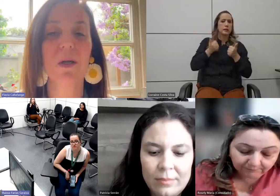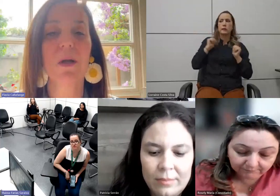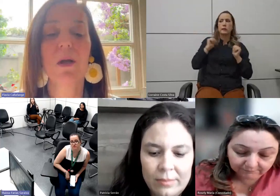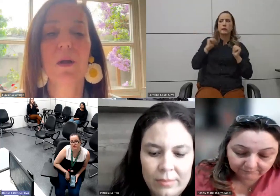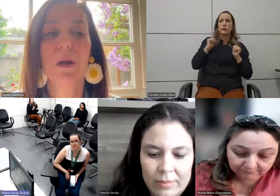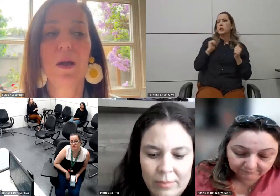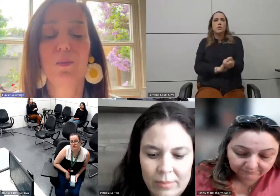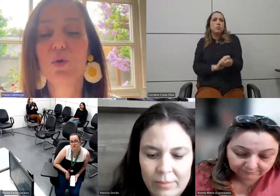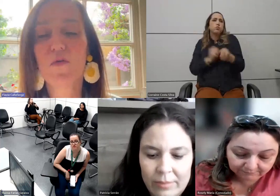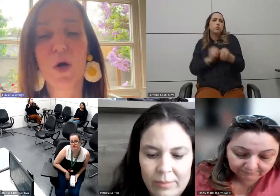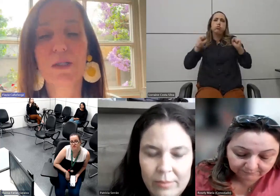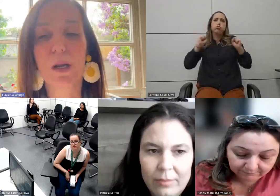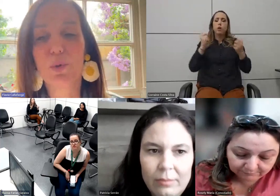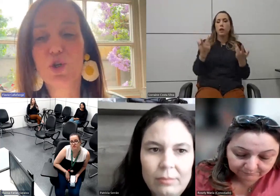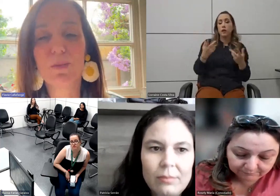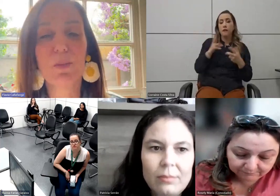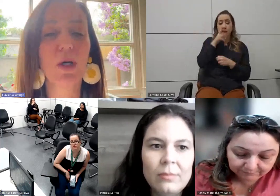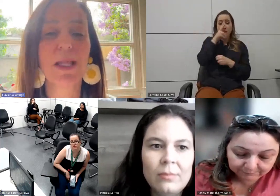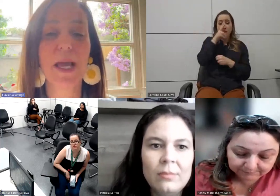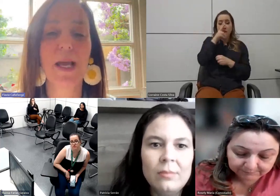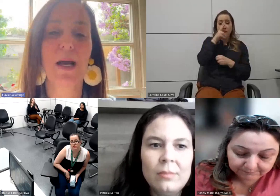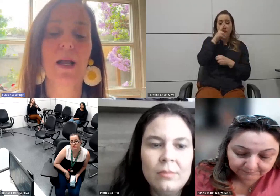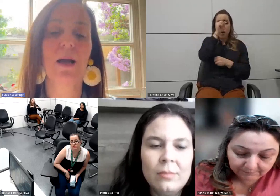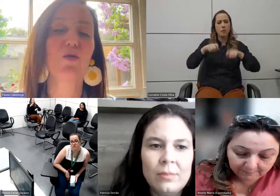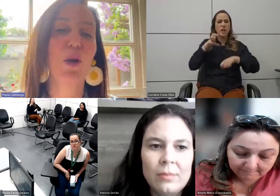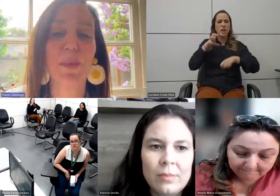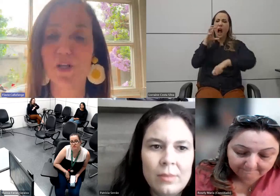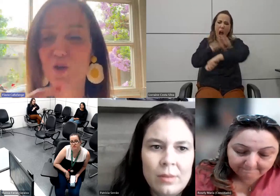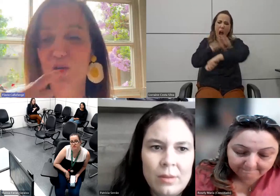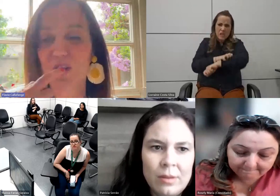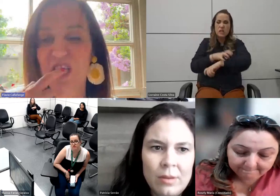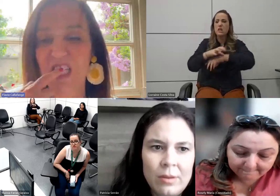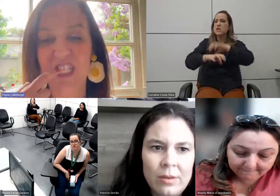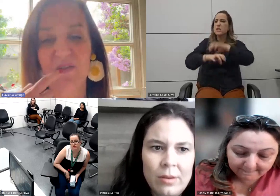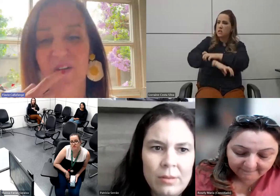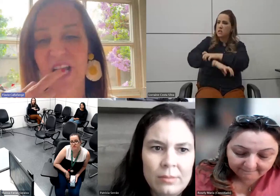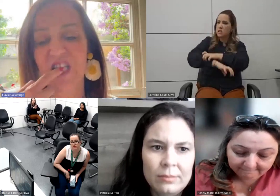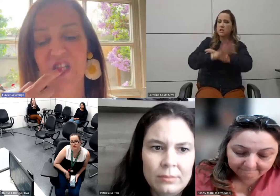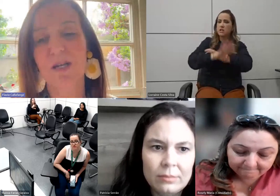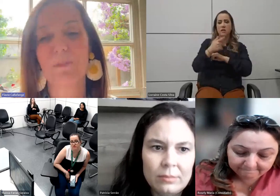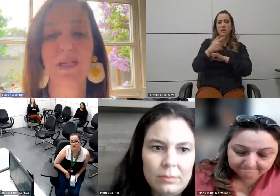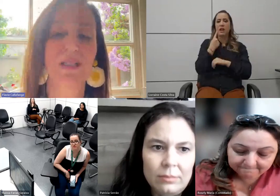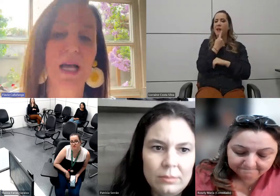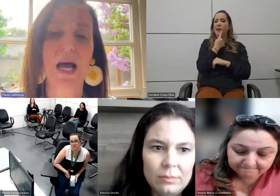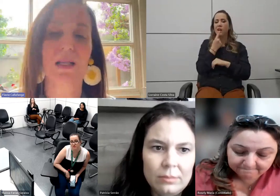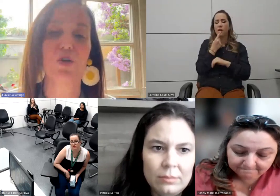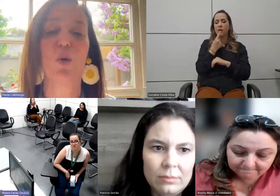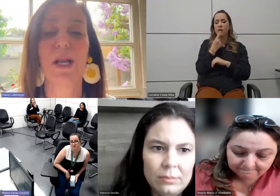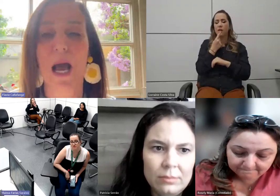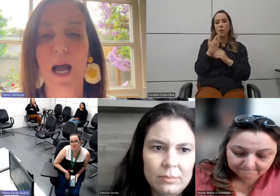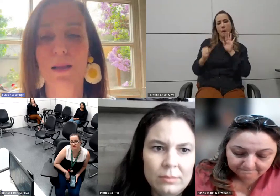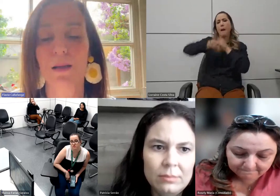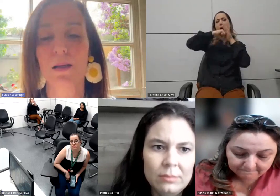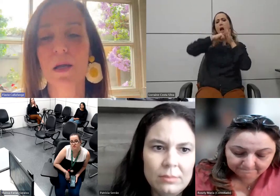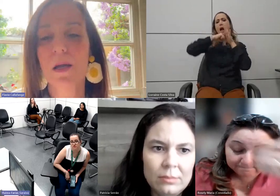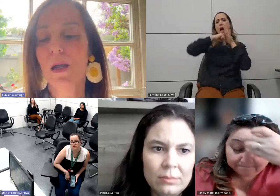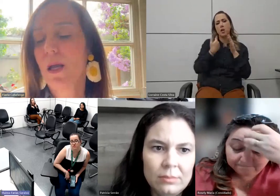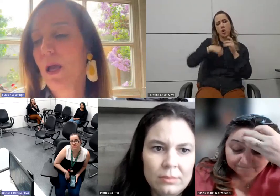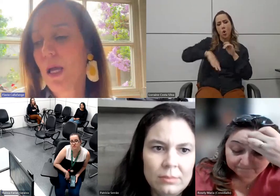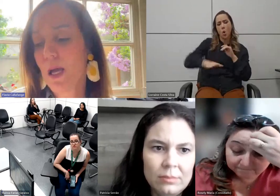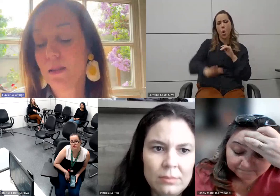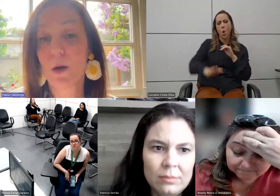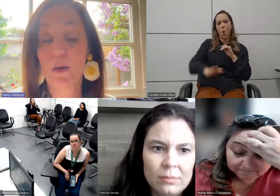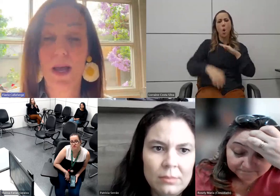raiva muito fortes. Ela podia me morder. Eu já perdi os dois dentes da frente, de cabeçada, ajoelhada.